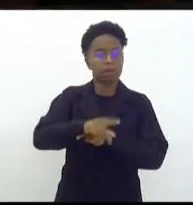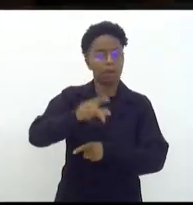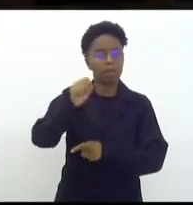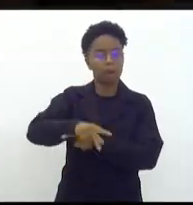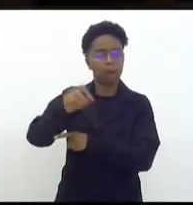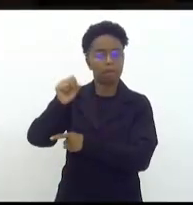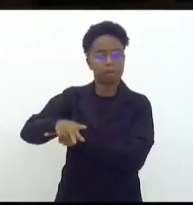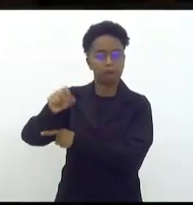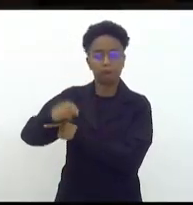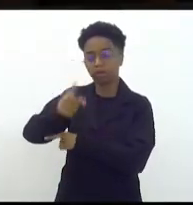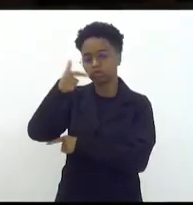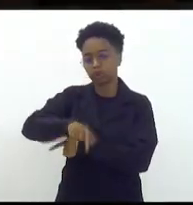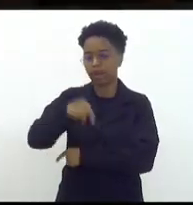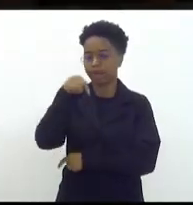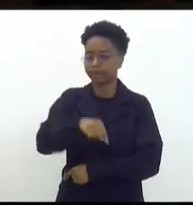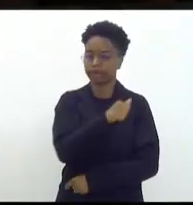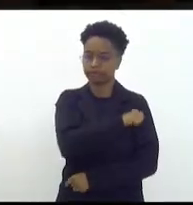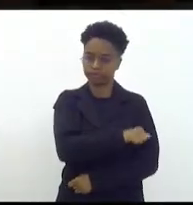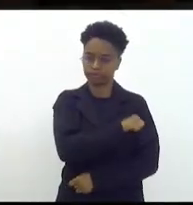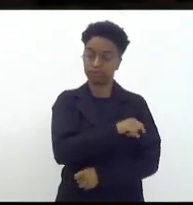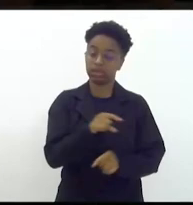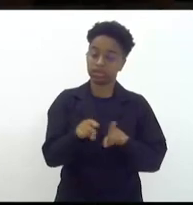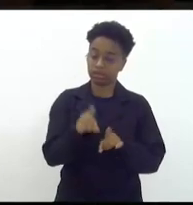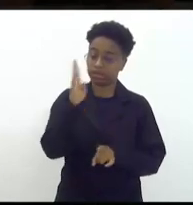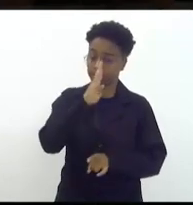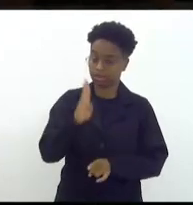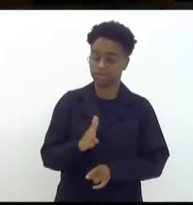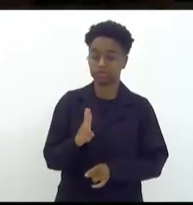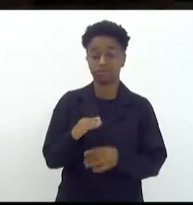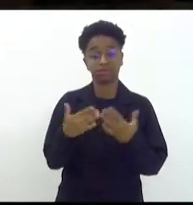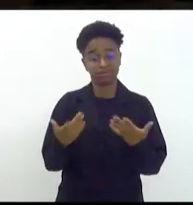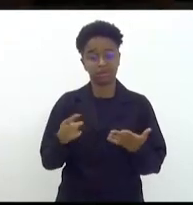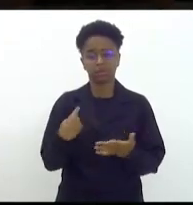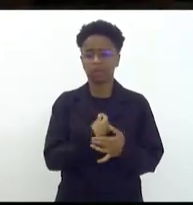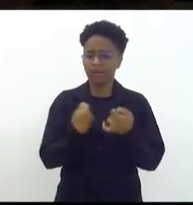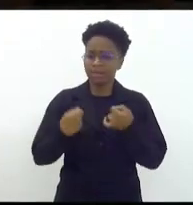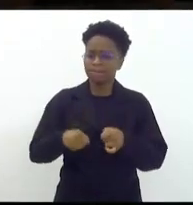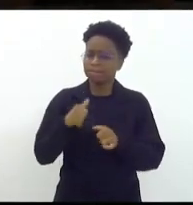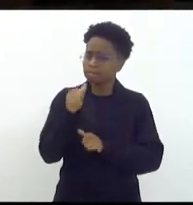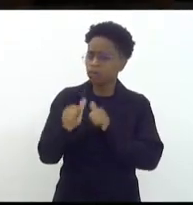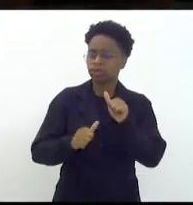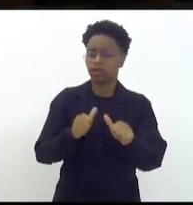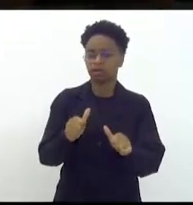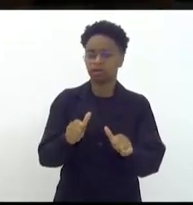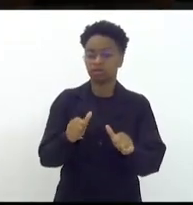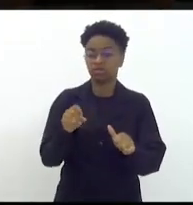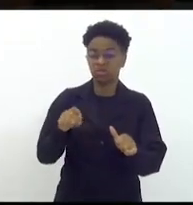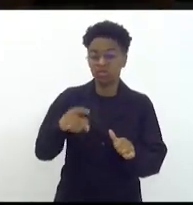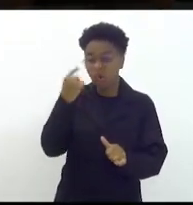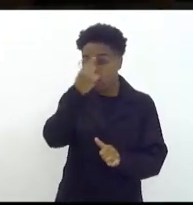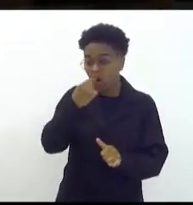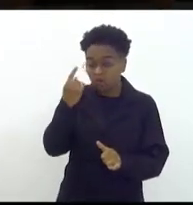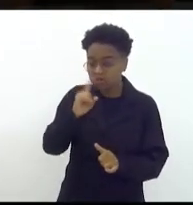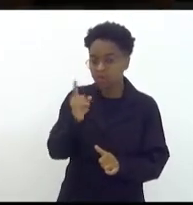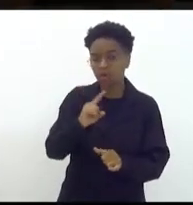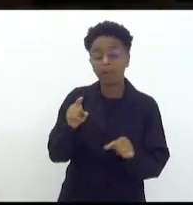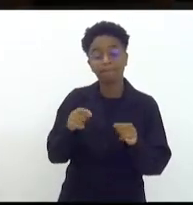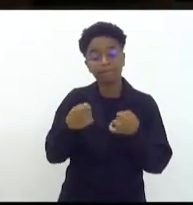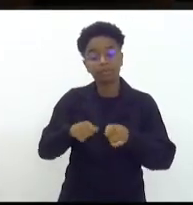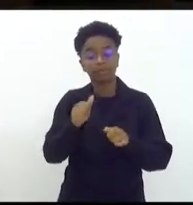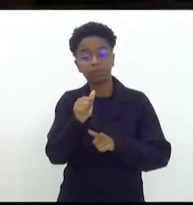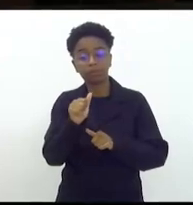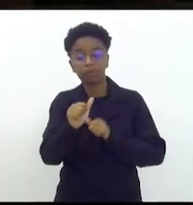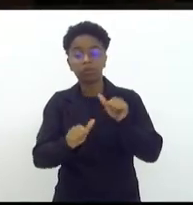poder no estado do Rio de Janeiro e no Brasil é preciso que a gente mude não só essas caras mas a prioridade política